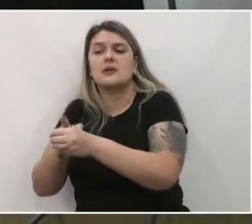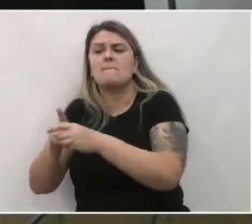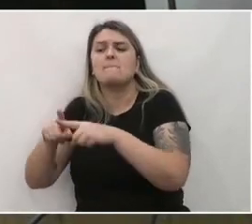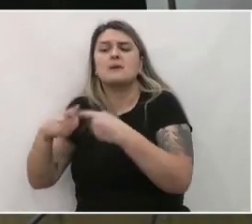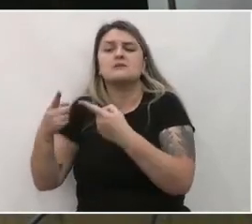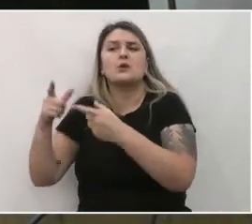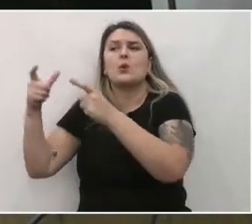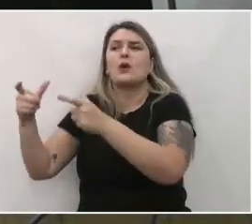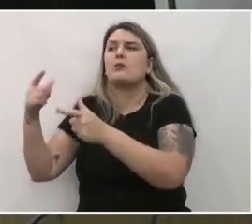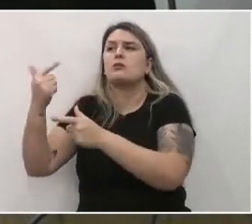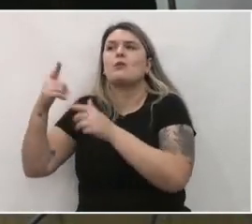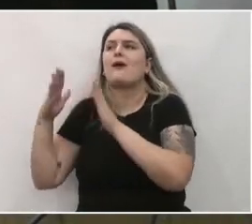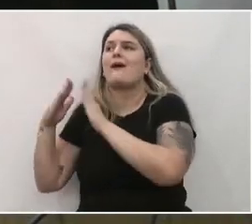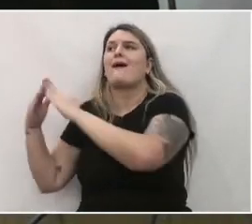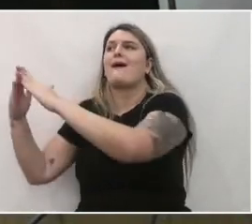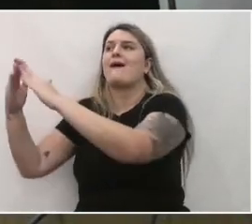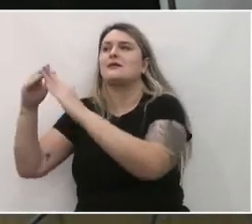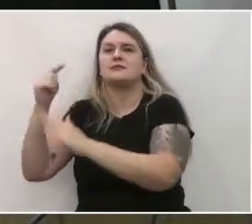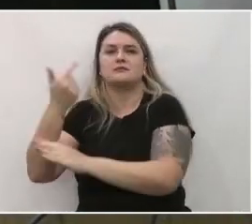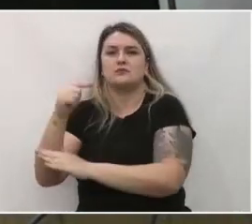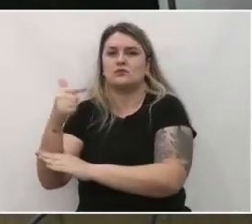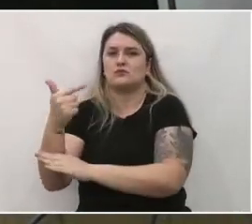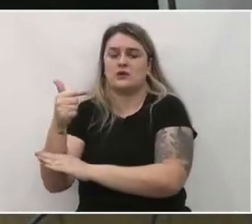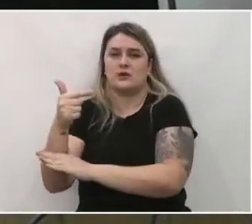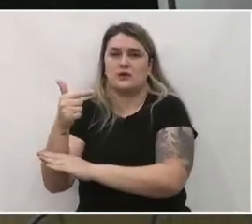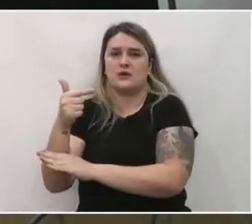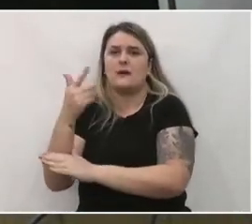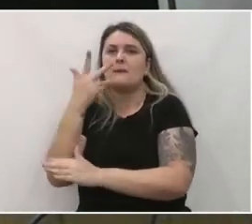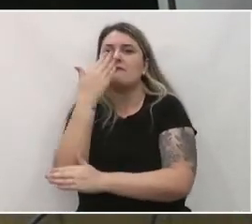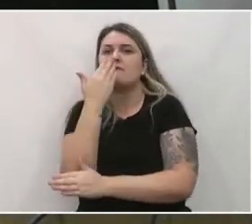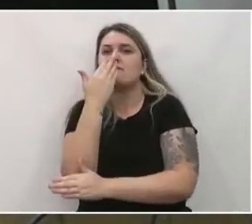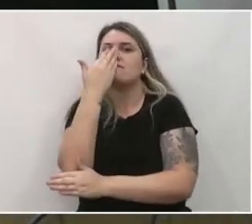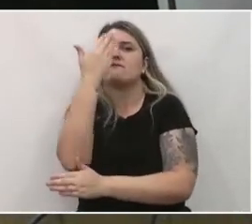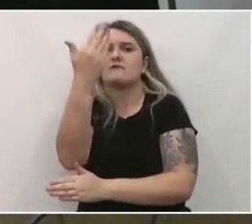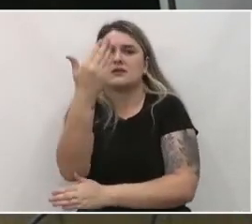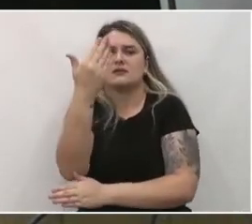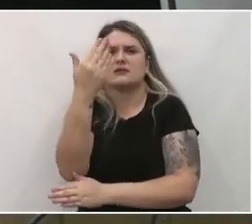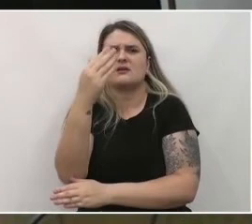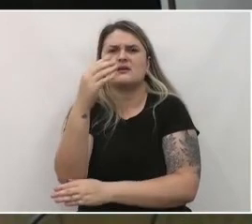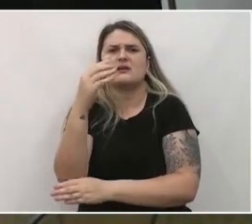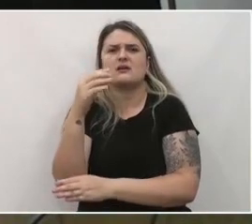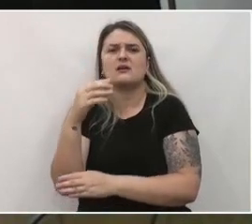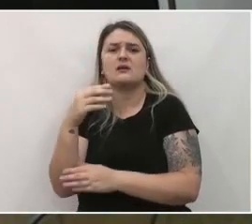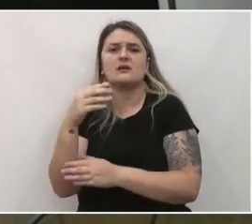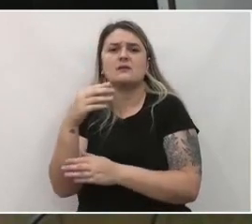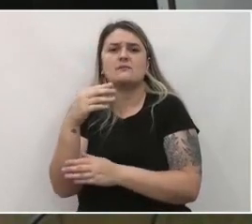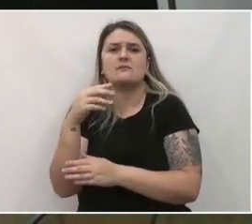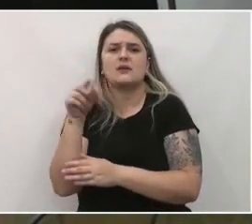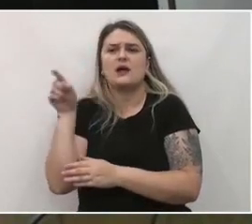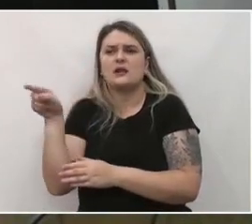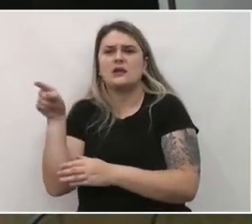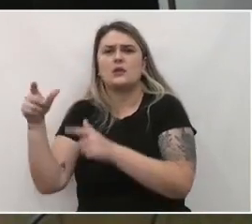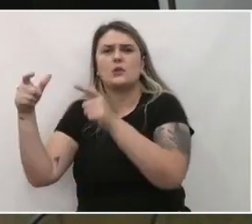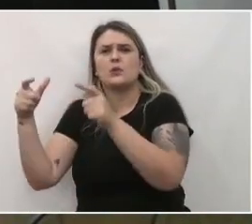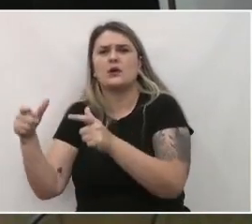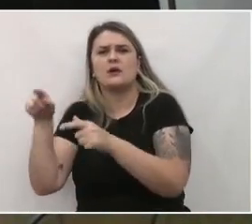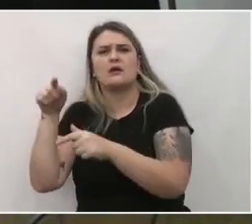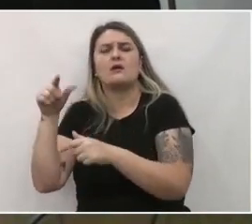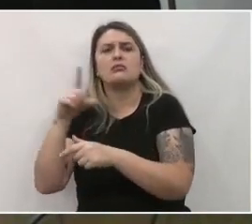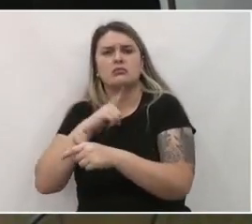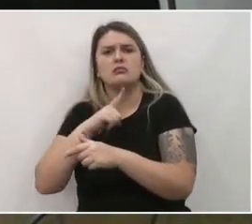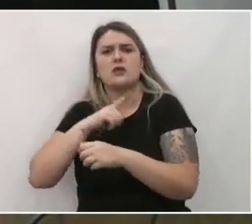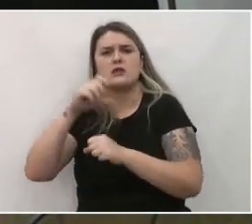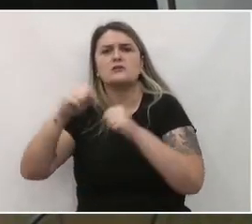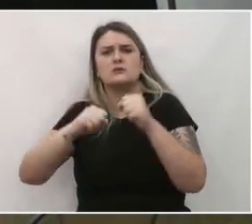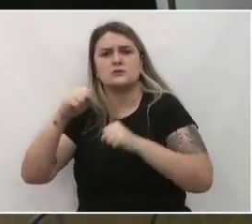habitação. E aí fica em frente a somapar. Ali é uma área que já tem a indústria na